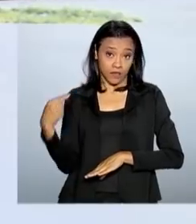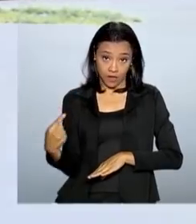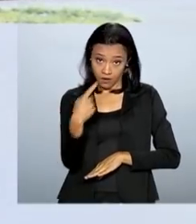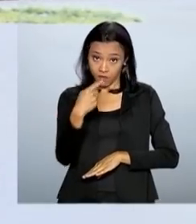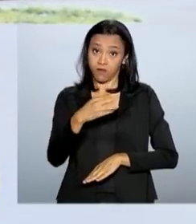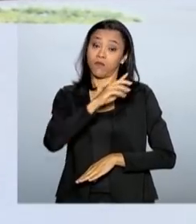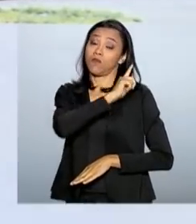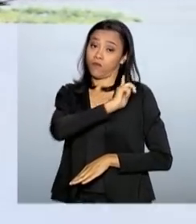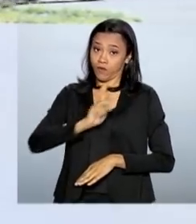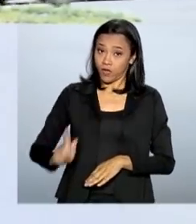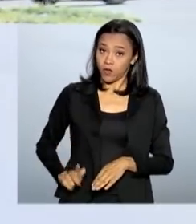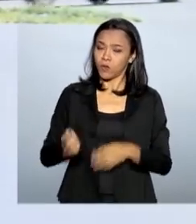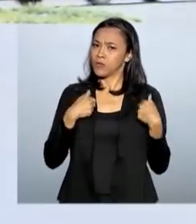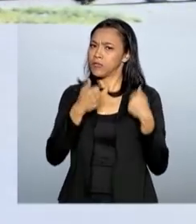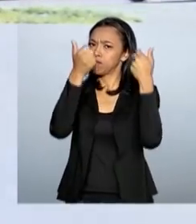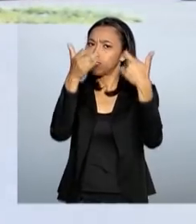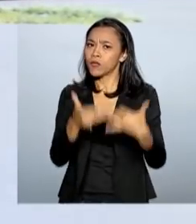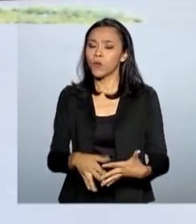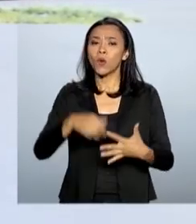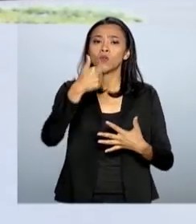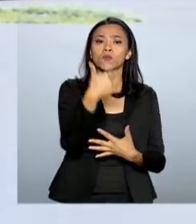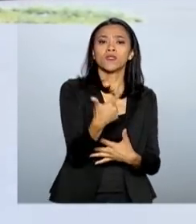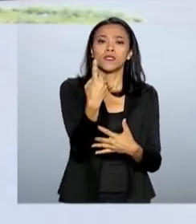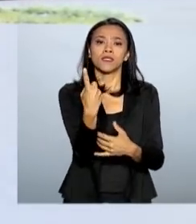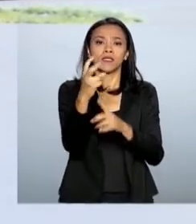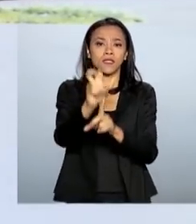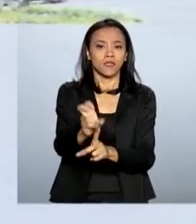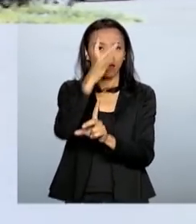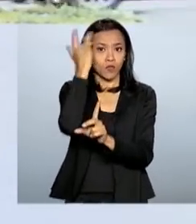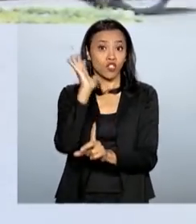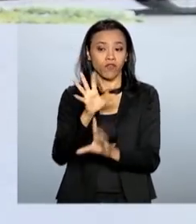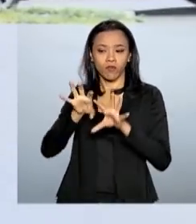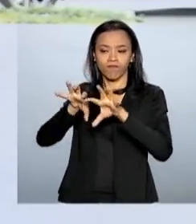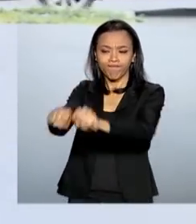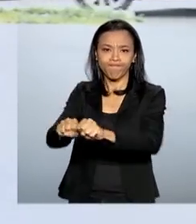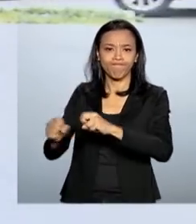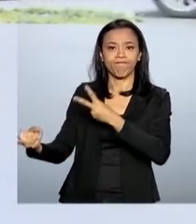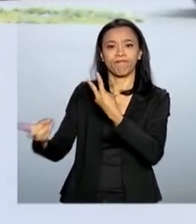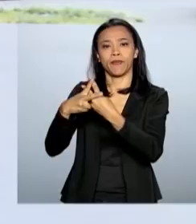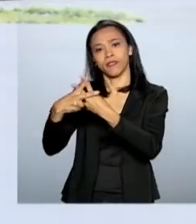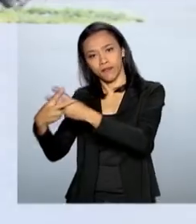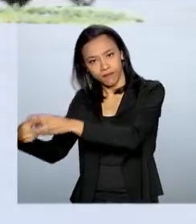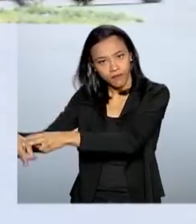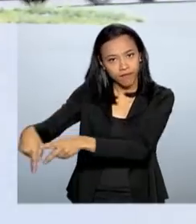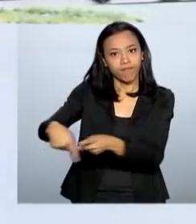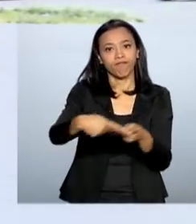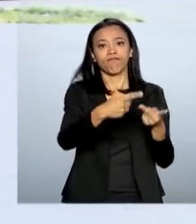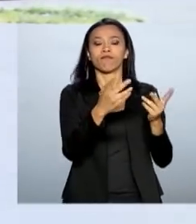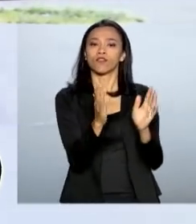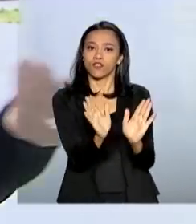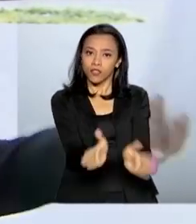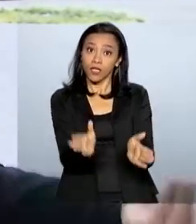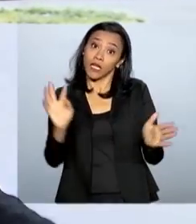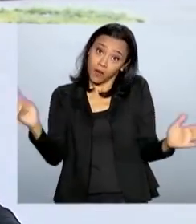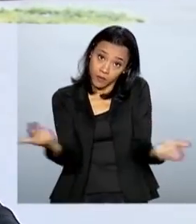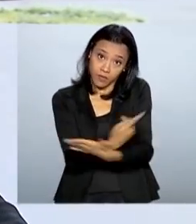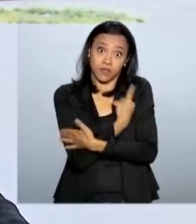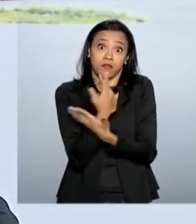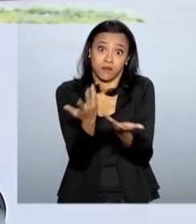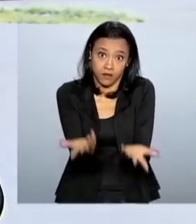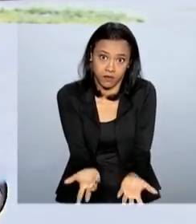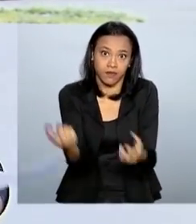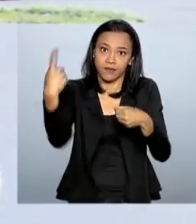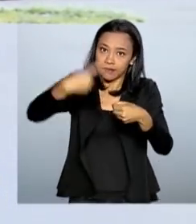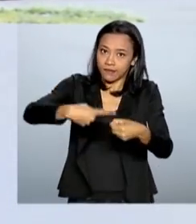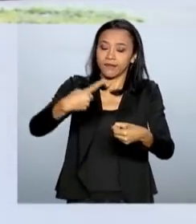anunciou que 215 pessoas foram presas envolvidas nesses ataques, realizados na Grande